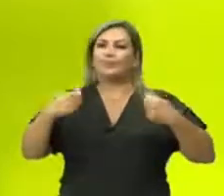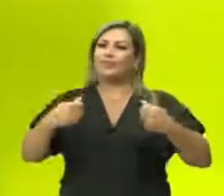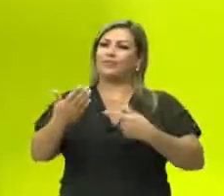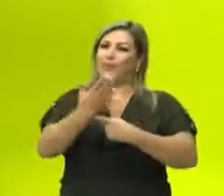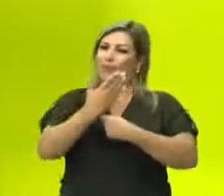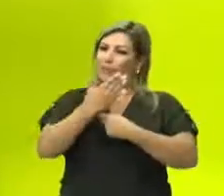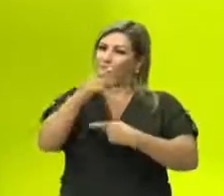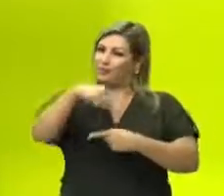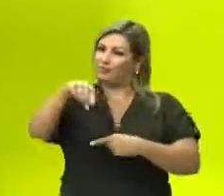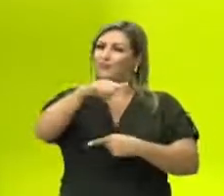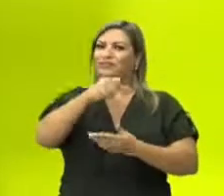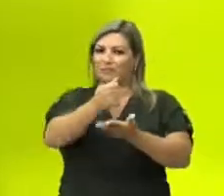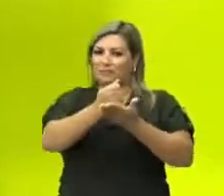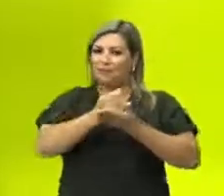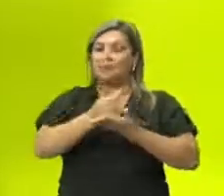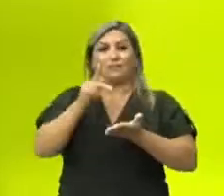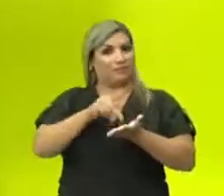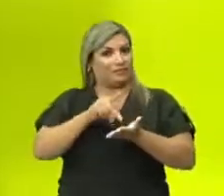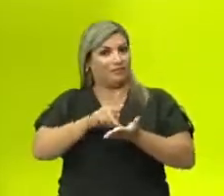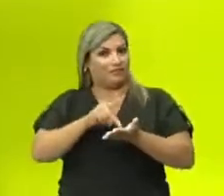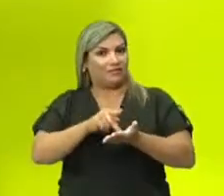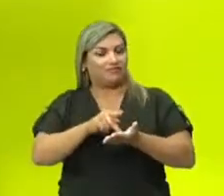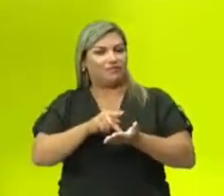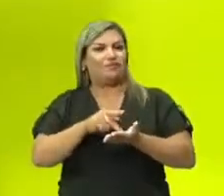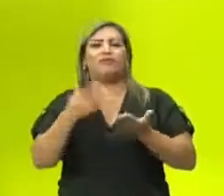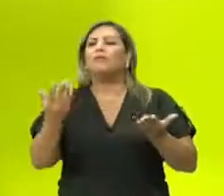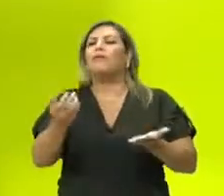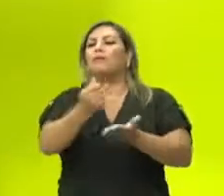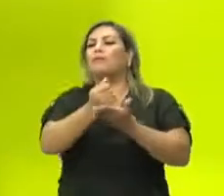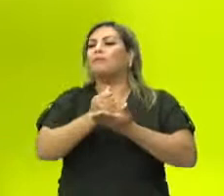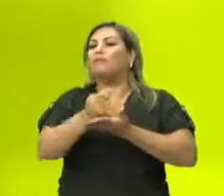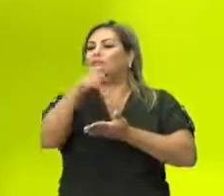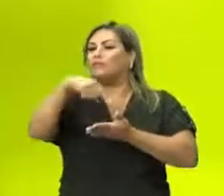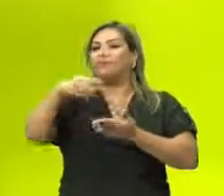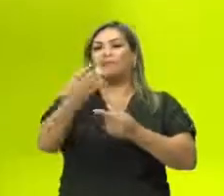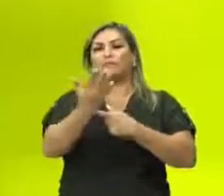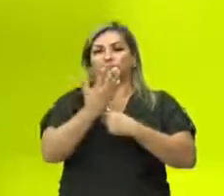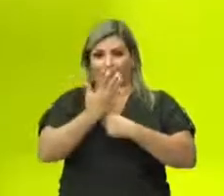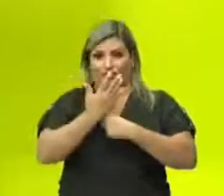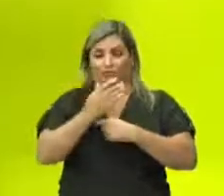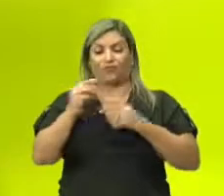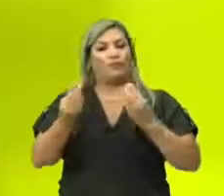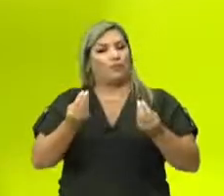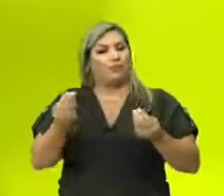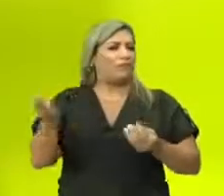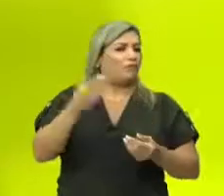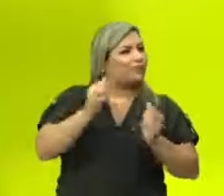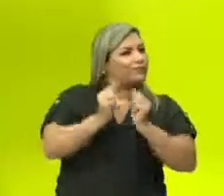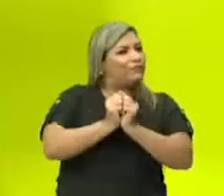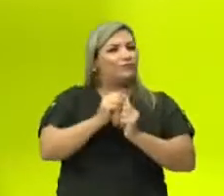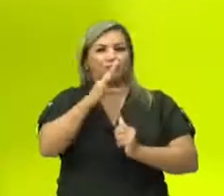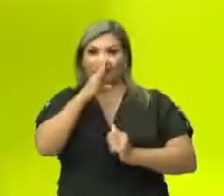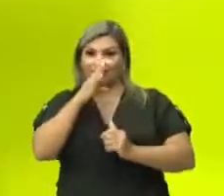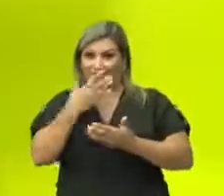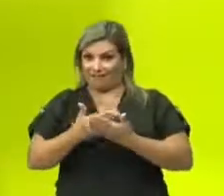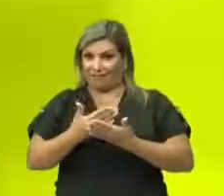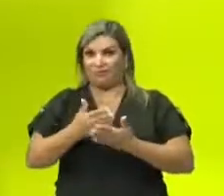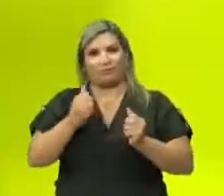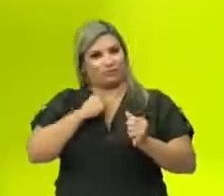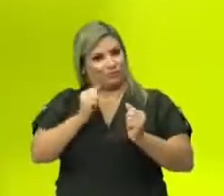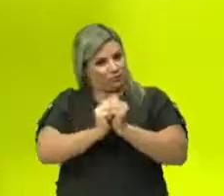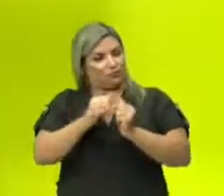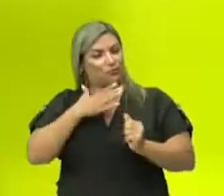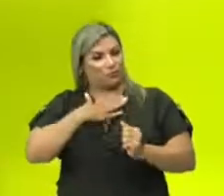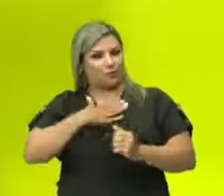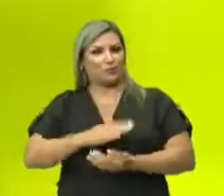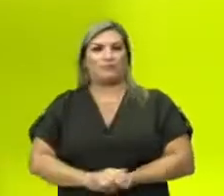colaboração para que isso seja verdade. Qual é a colaboração que eu quero que vocês façam? Que venham comigo e participe da minha aula. Como